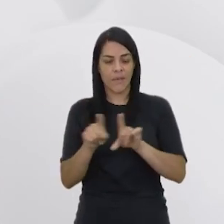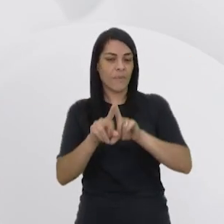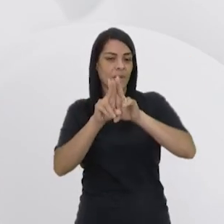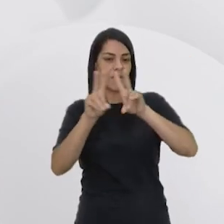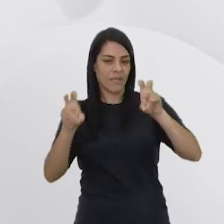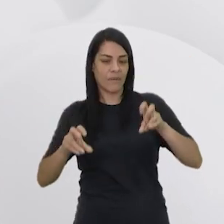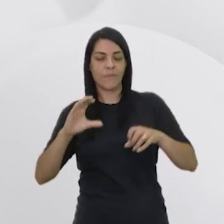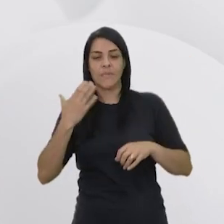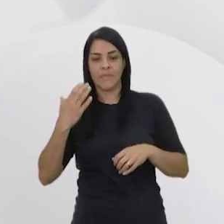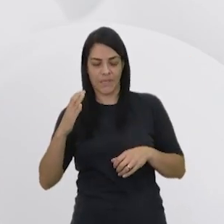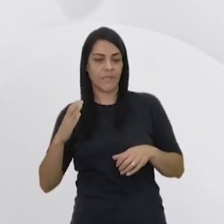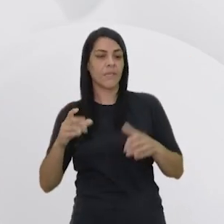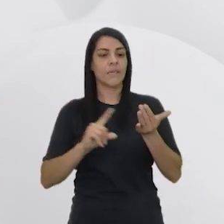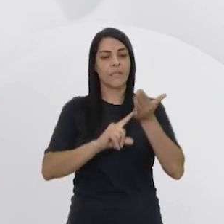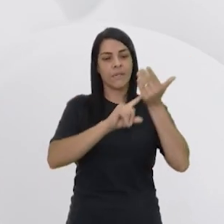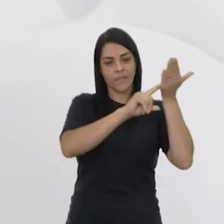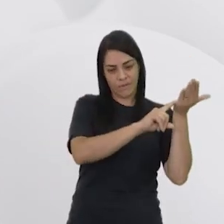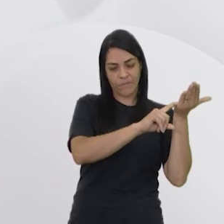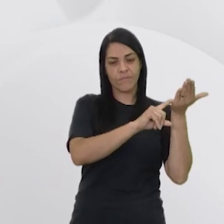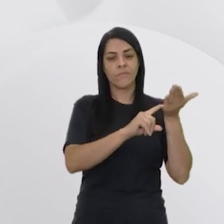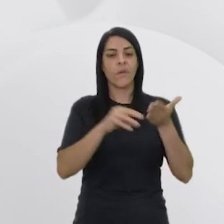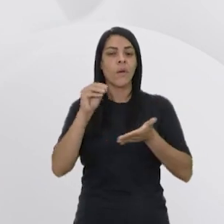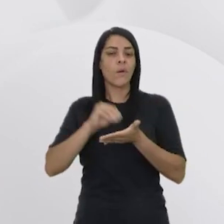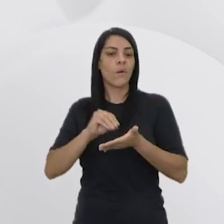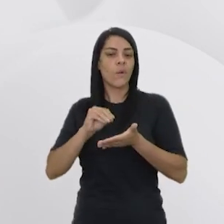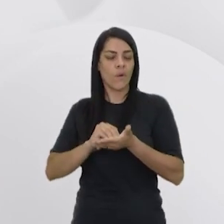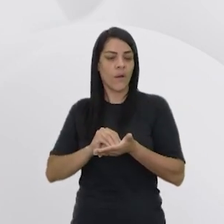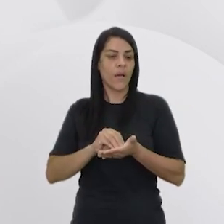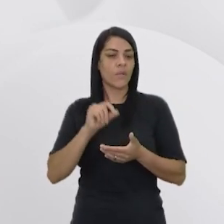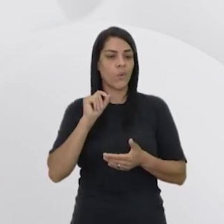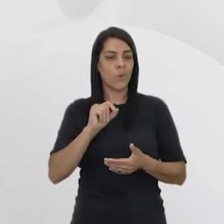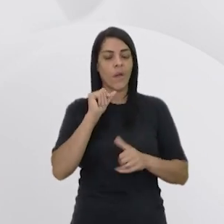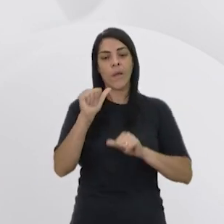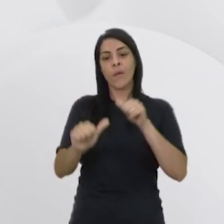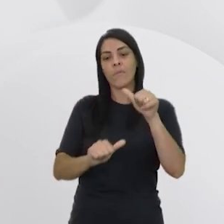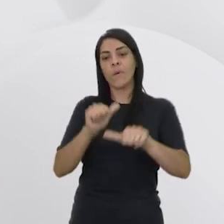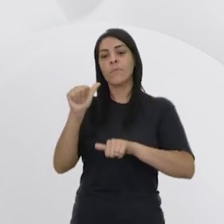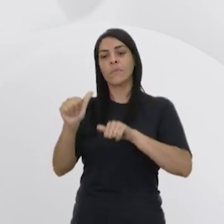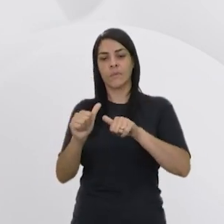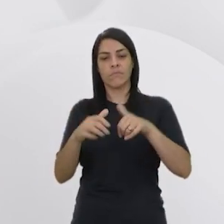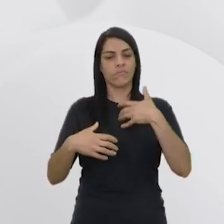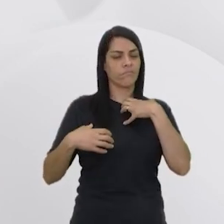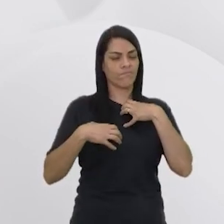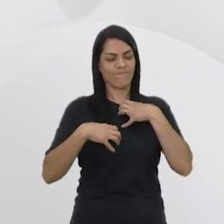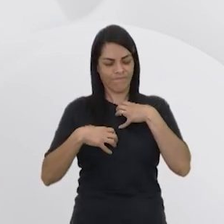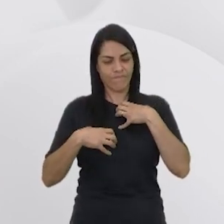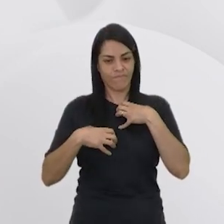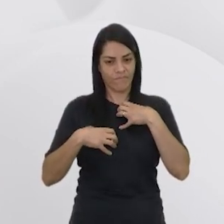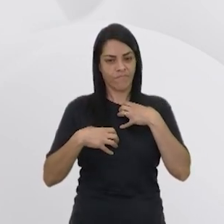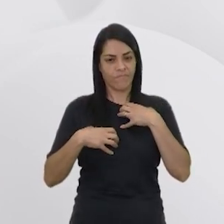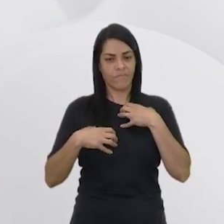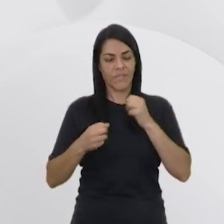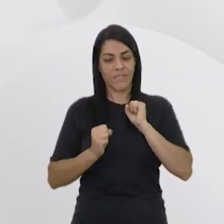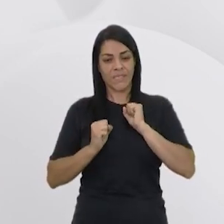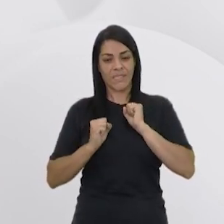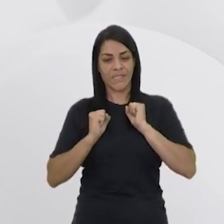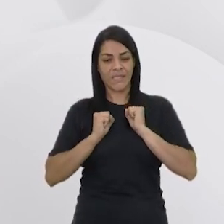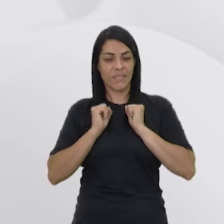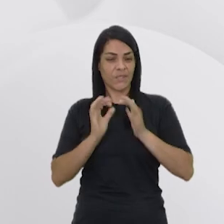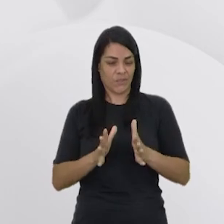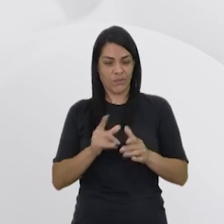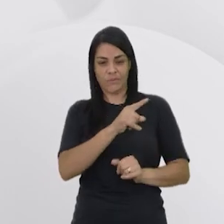ciência e tecnologia aplicados a uma mudança de comportamento. Então, vocês já haviam aqui